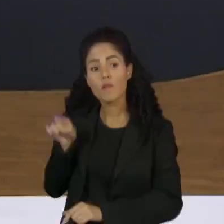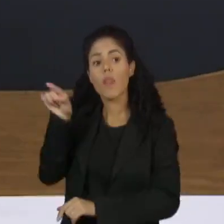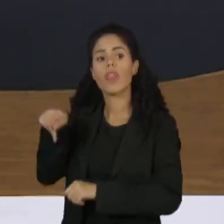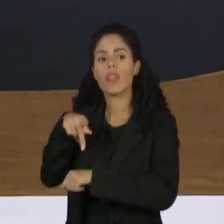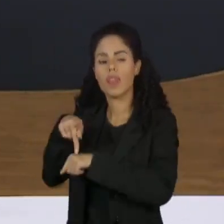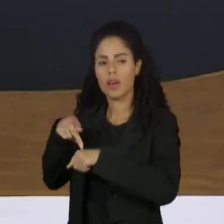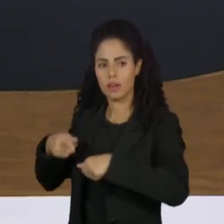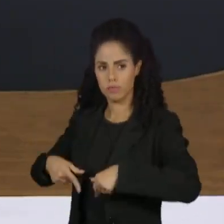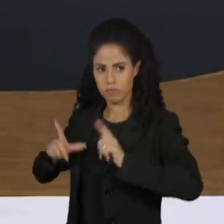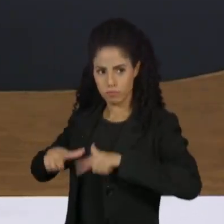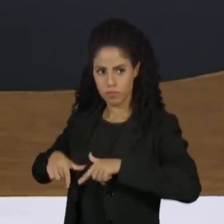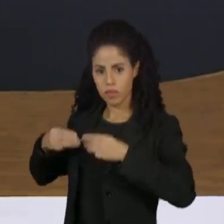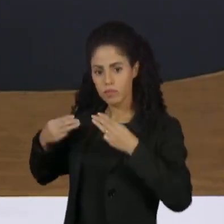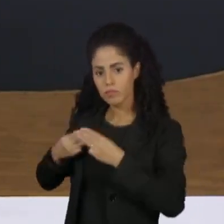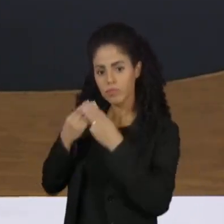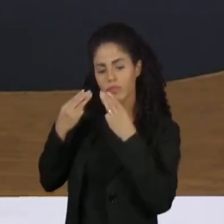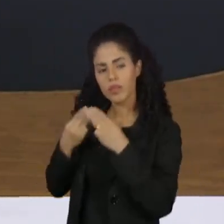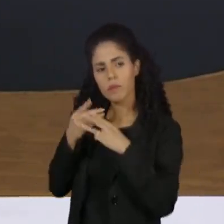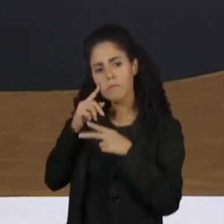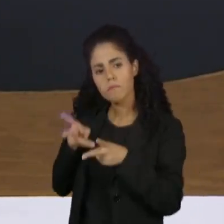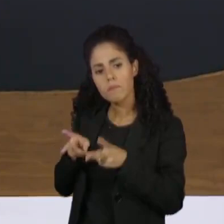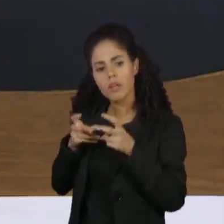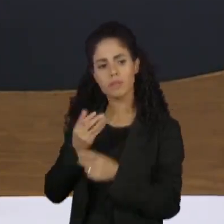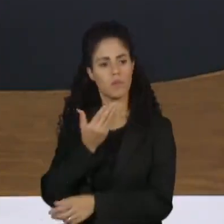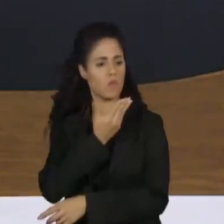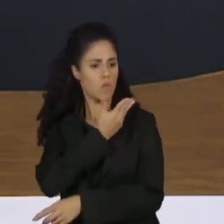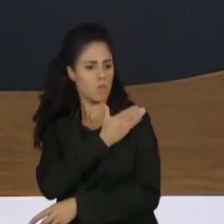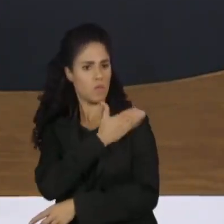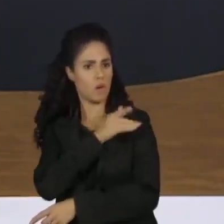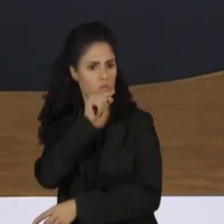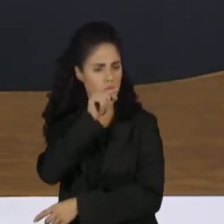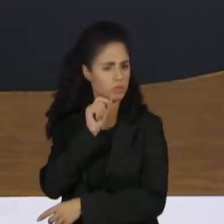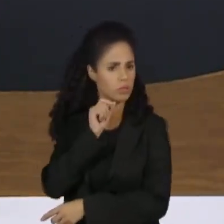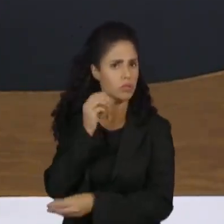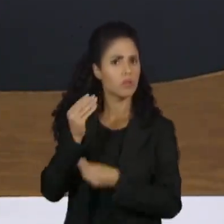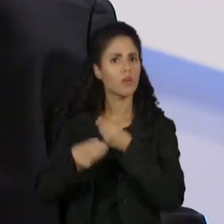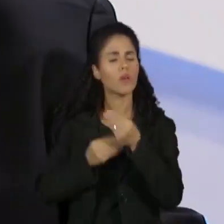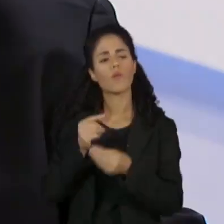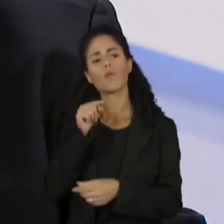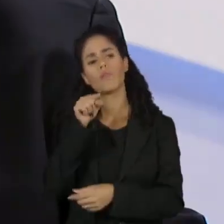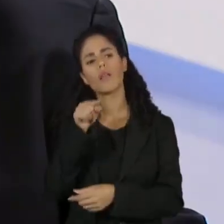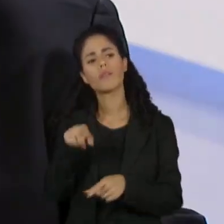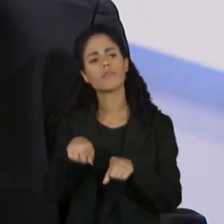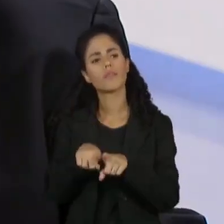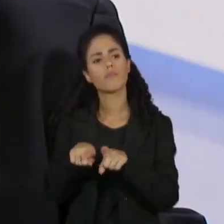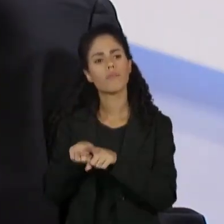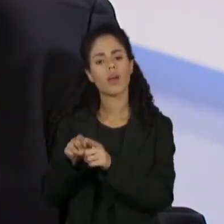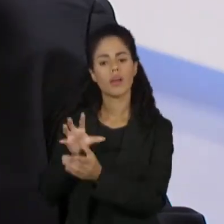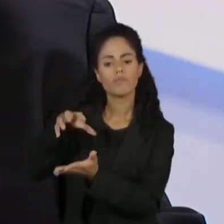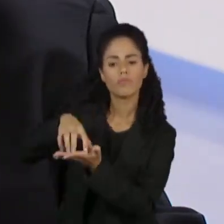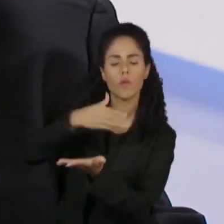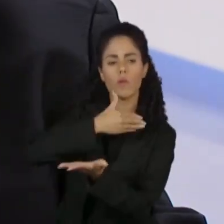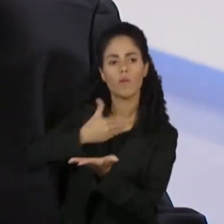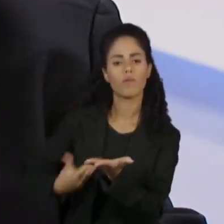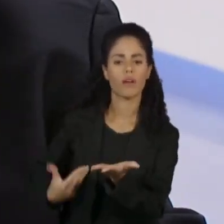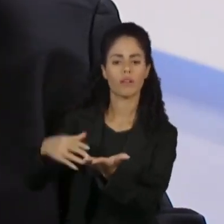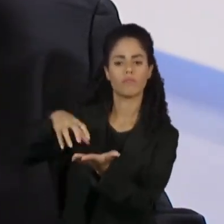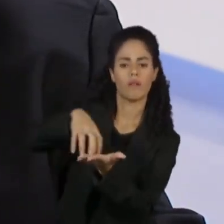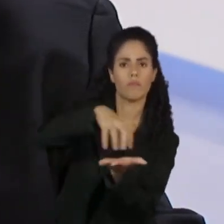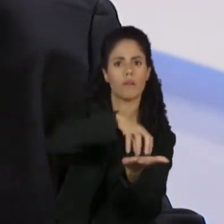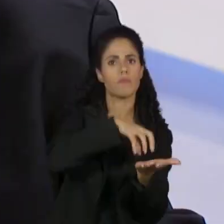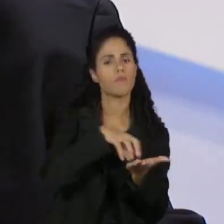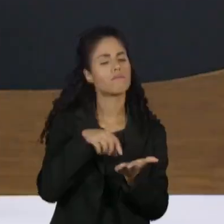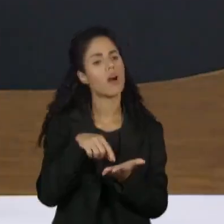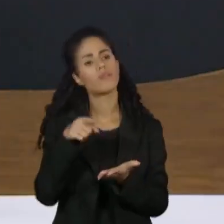como judeu, esse crescimento do antissemitismo e como que os governos, as entidades, as instituições globais